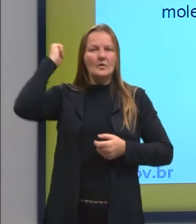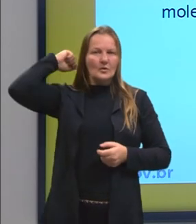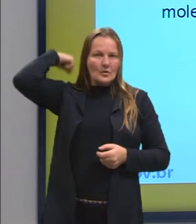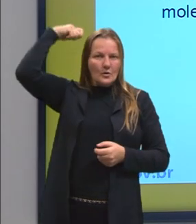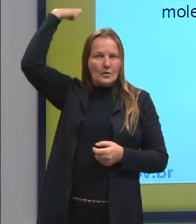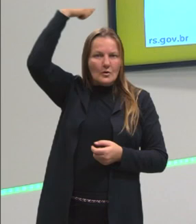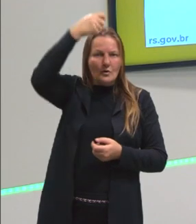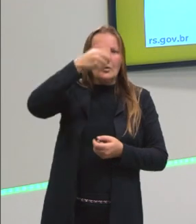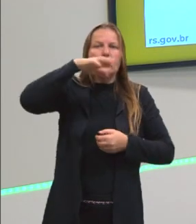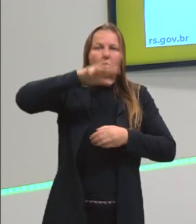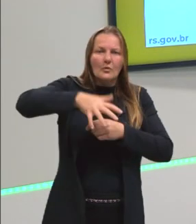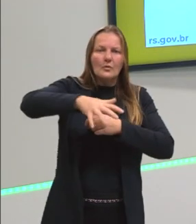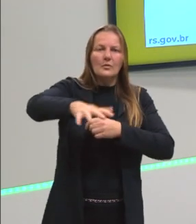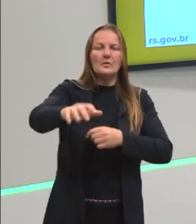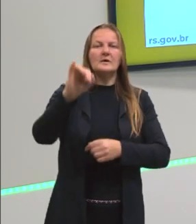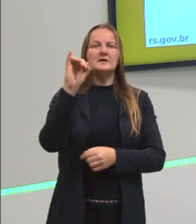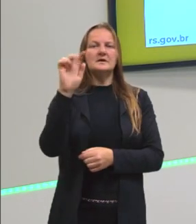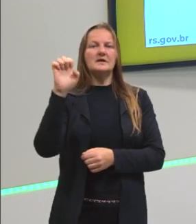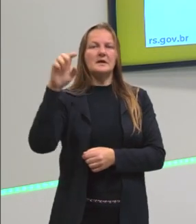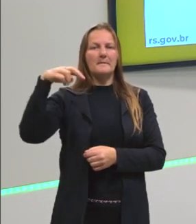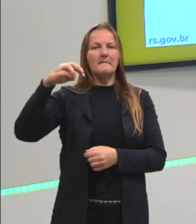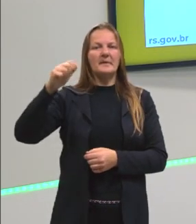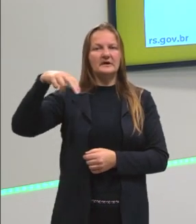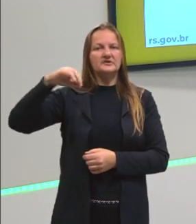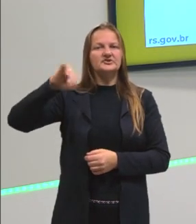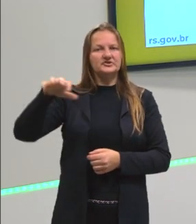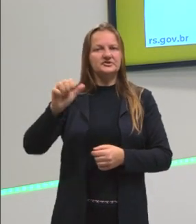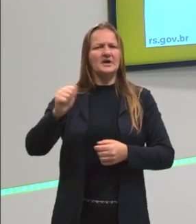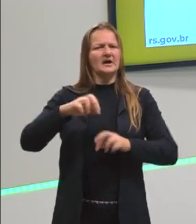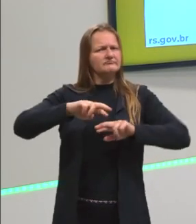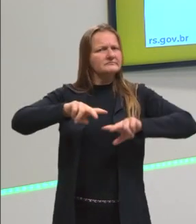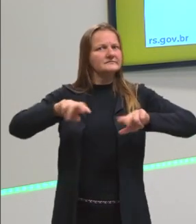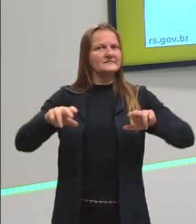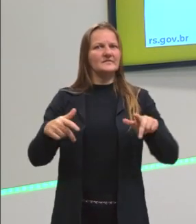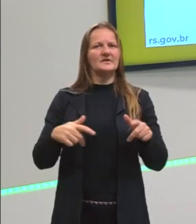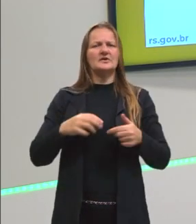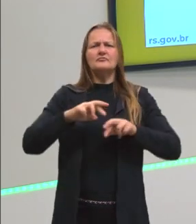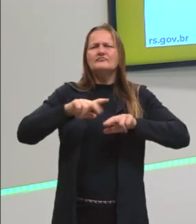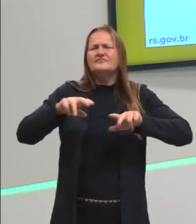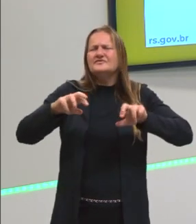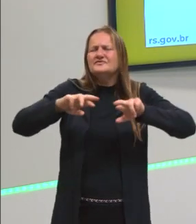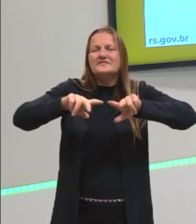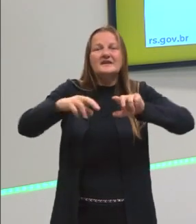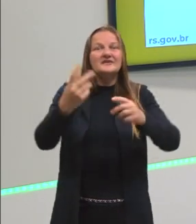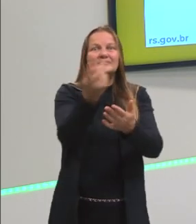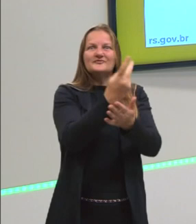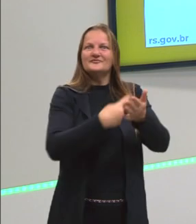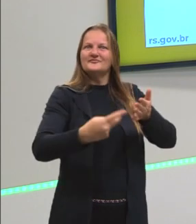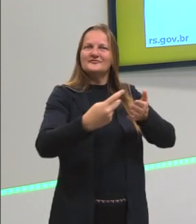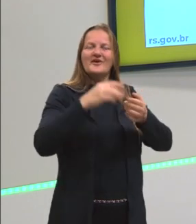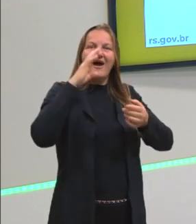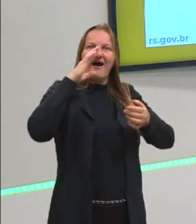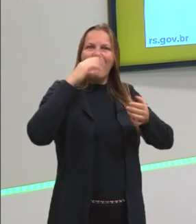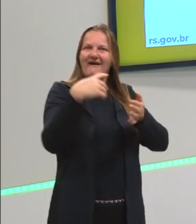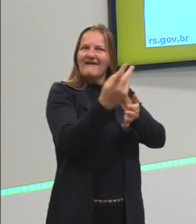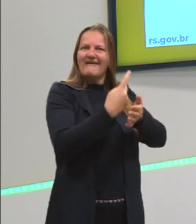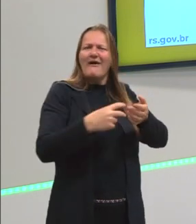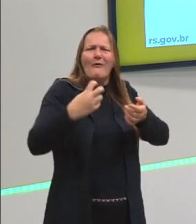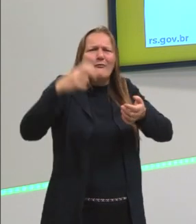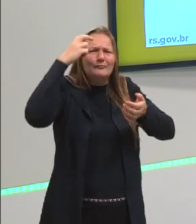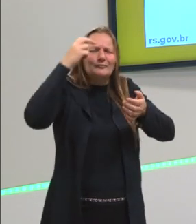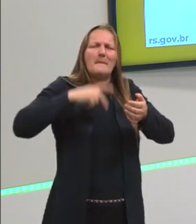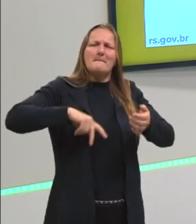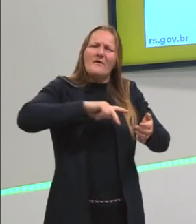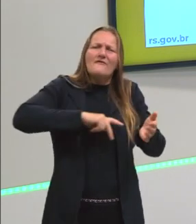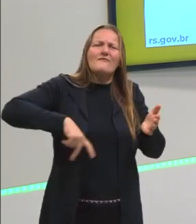podemos começar a ver que, olha, essa diversidade cultural, esse mosaico vai se entrelaçando, né? Temos esculturas aqui de vários